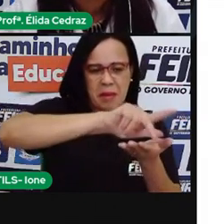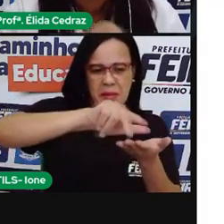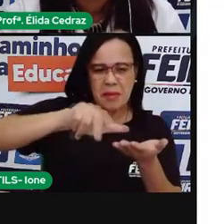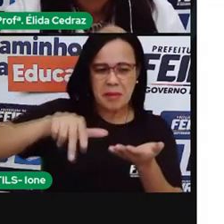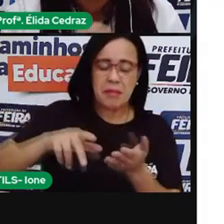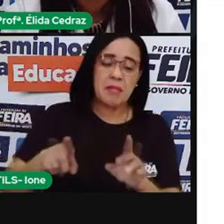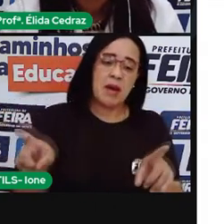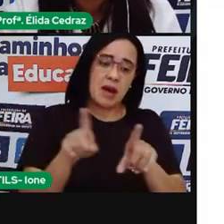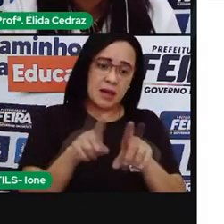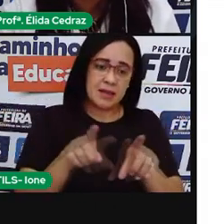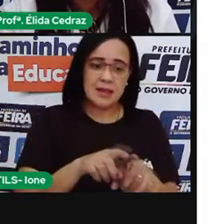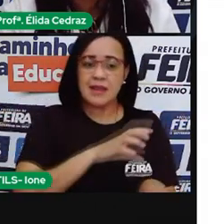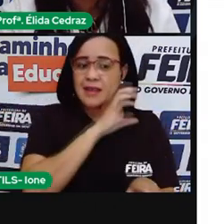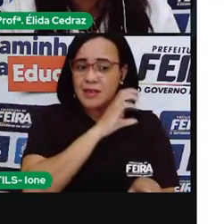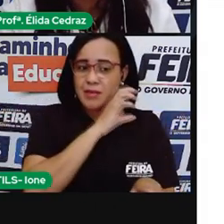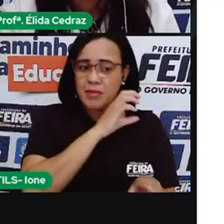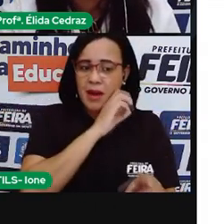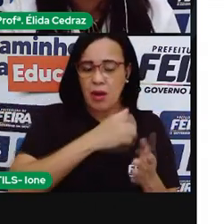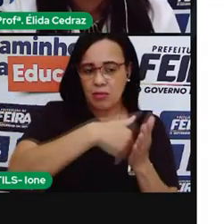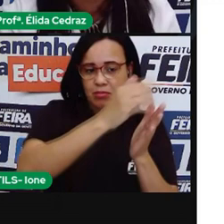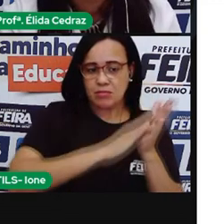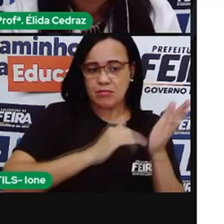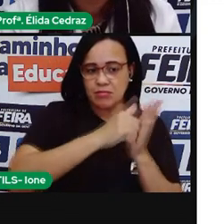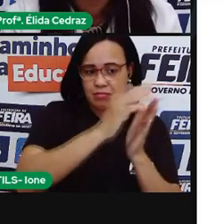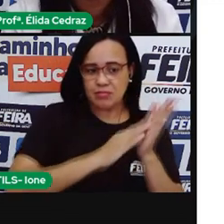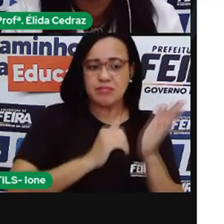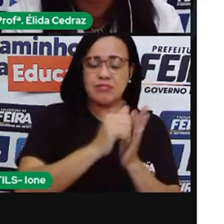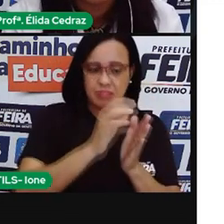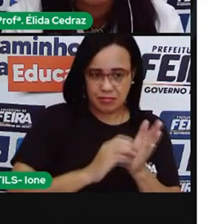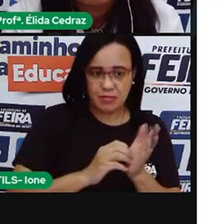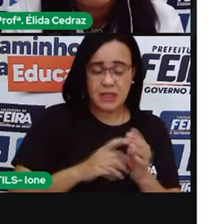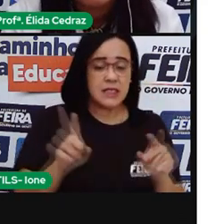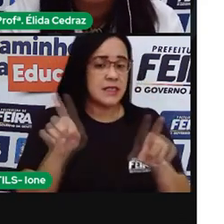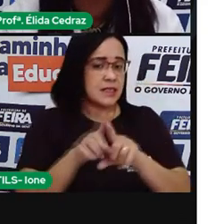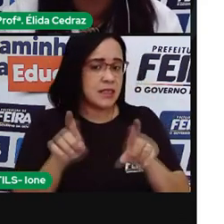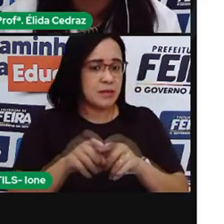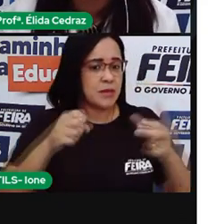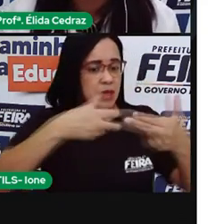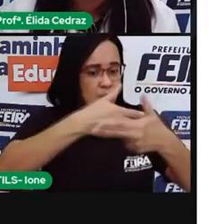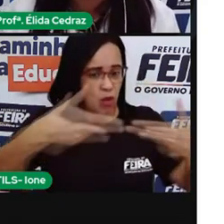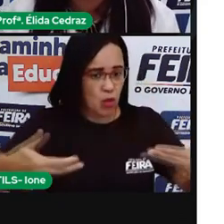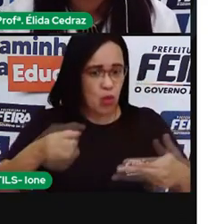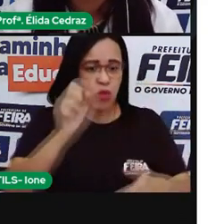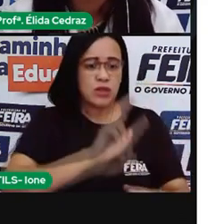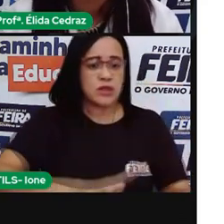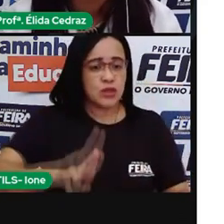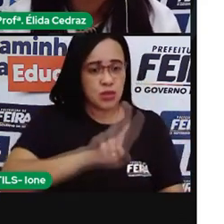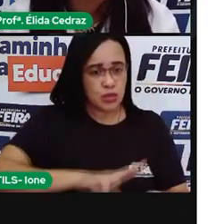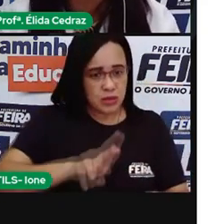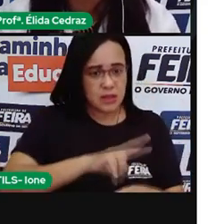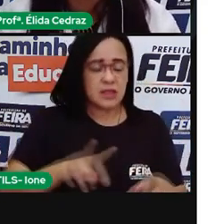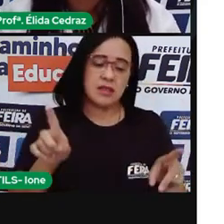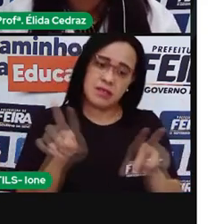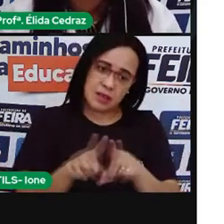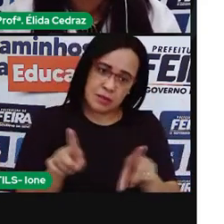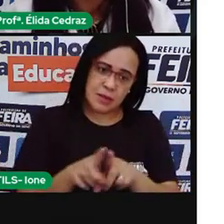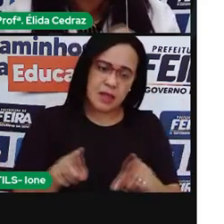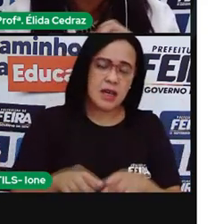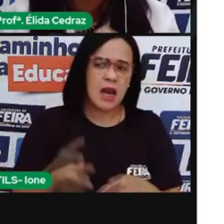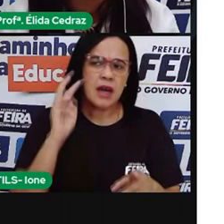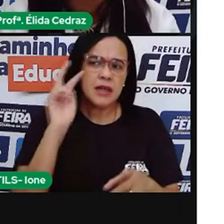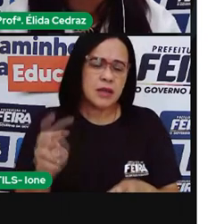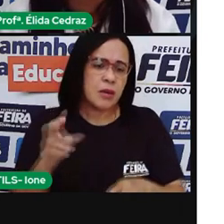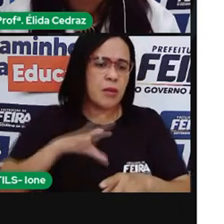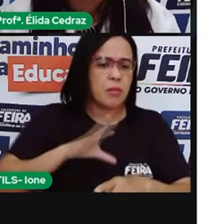pintar nos seus objetos de cerâmica. E os portugueses viram uma oportunidade